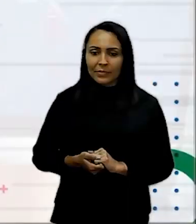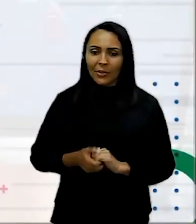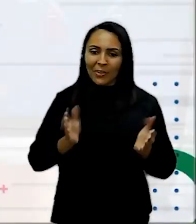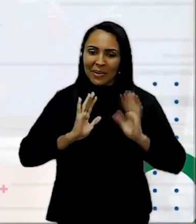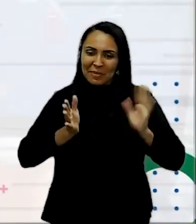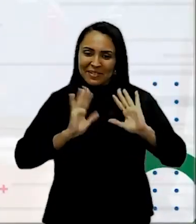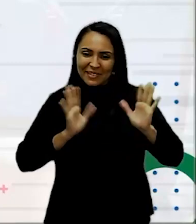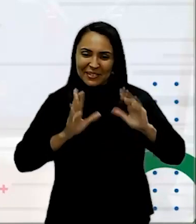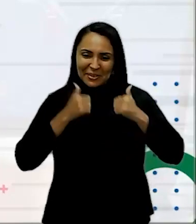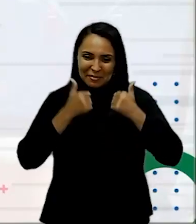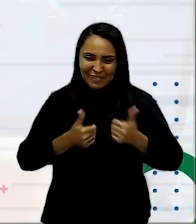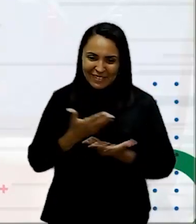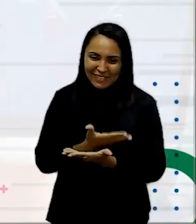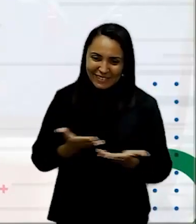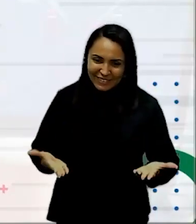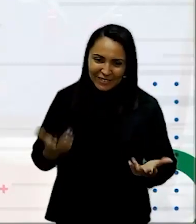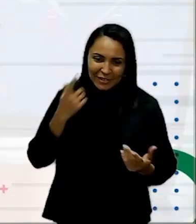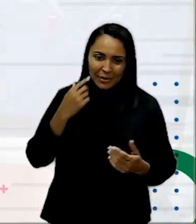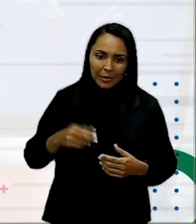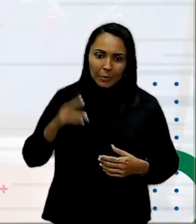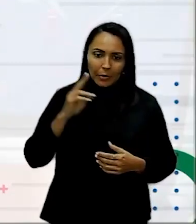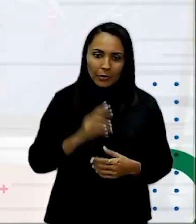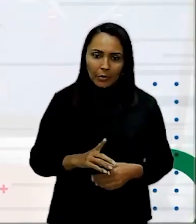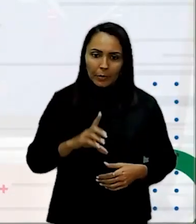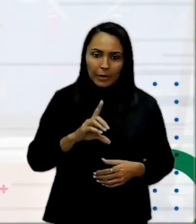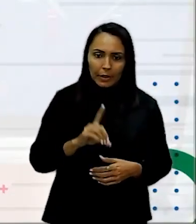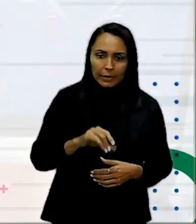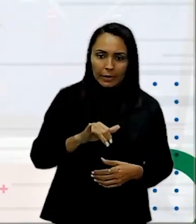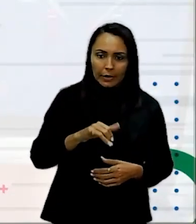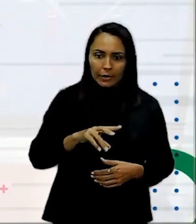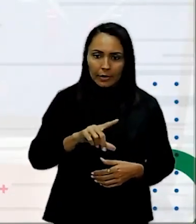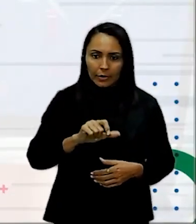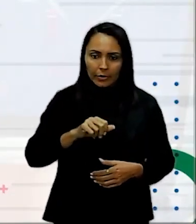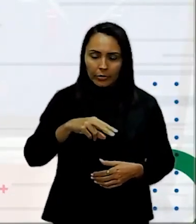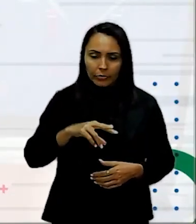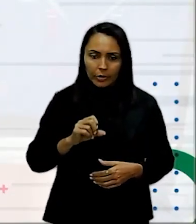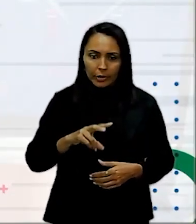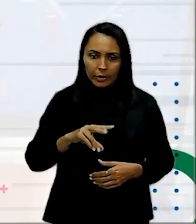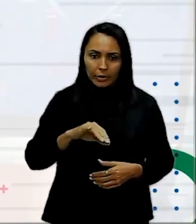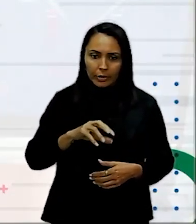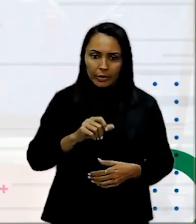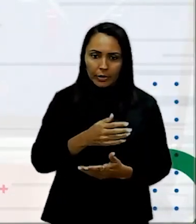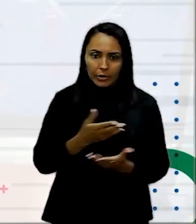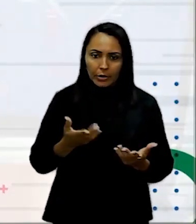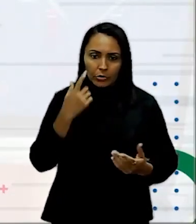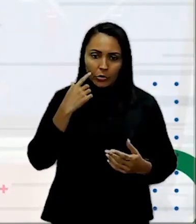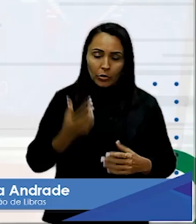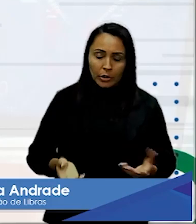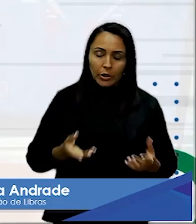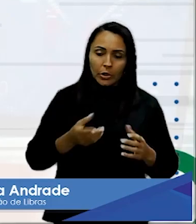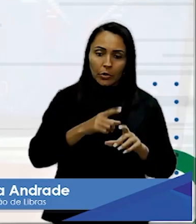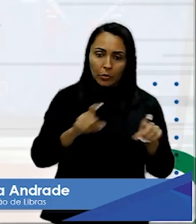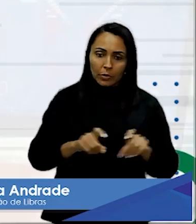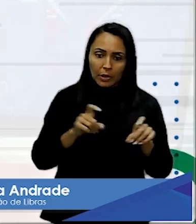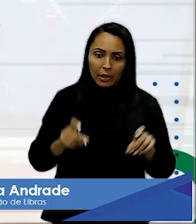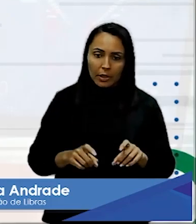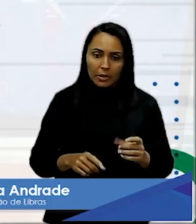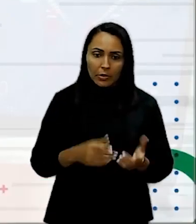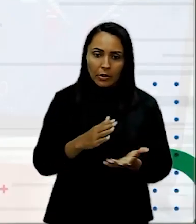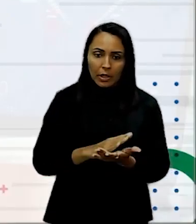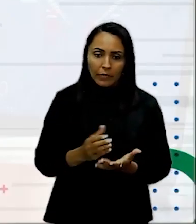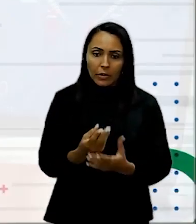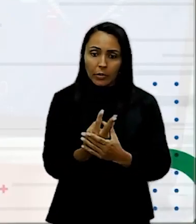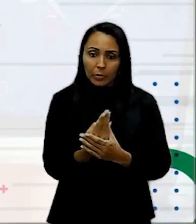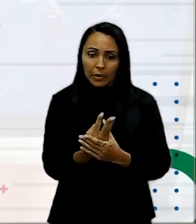Olá pessoal, tudo bem? Meu nome é Dylan Vieira, eu sou estudante do terceiro período de computação gráfica do IFPE